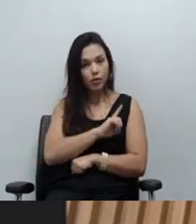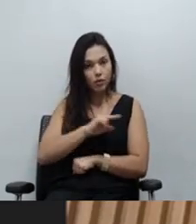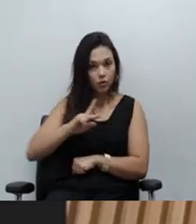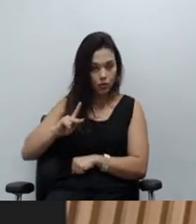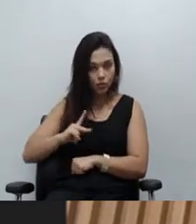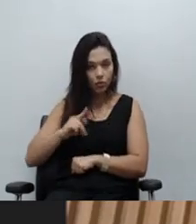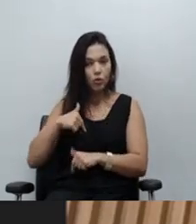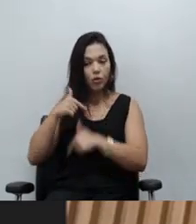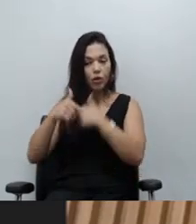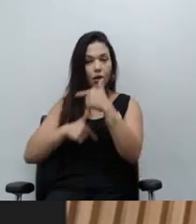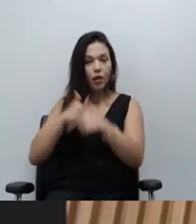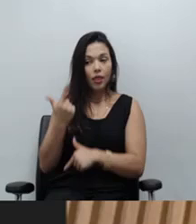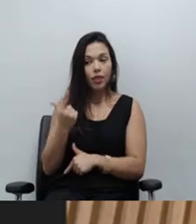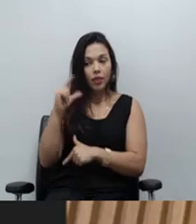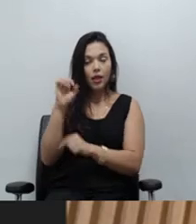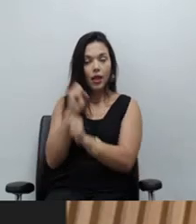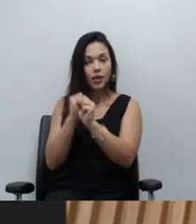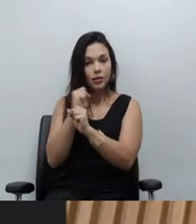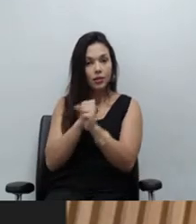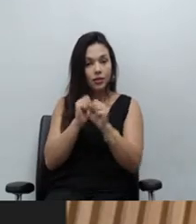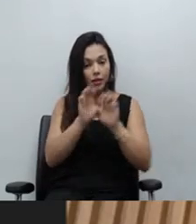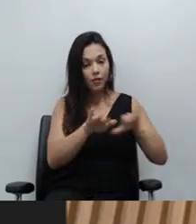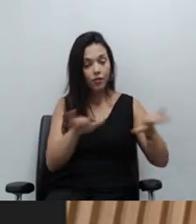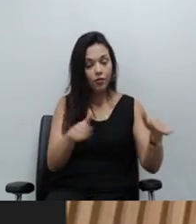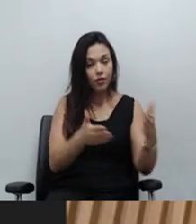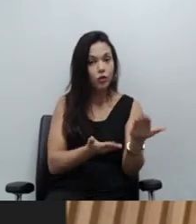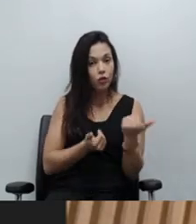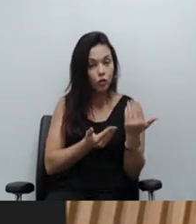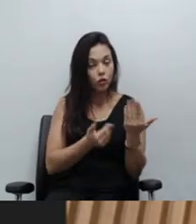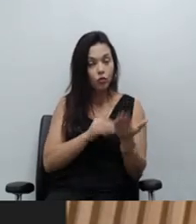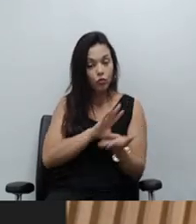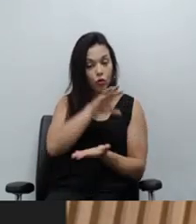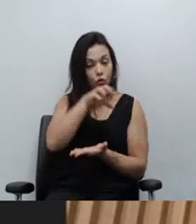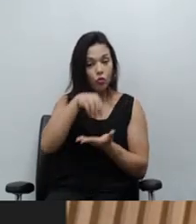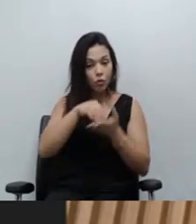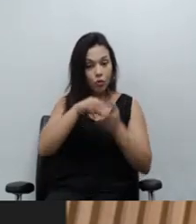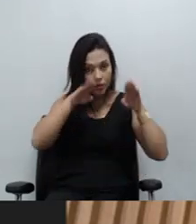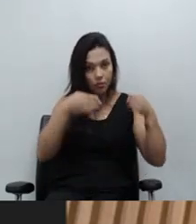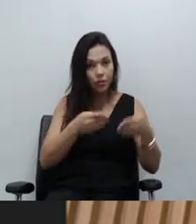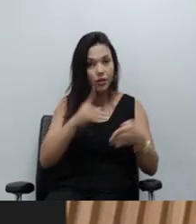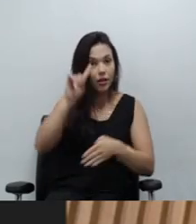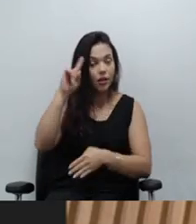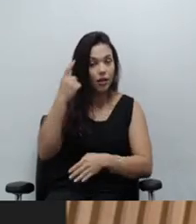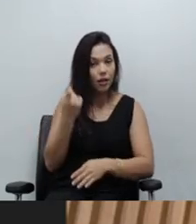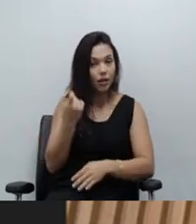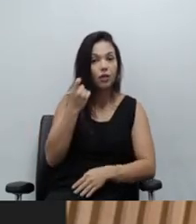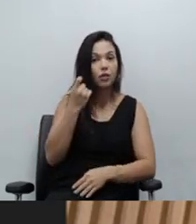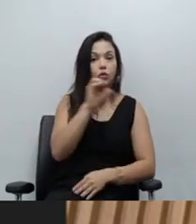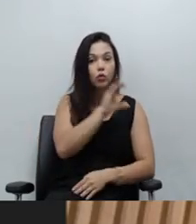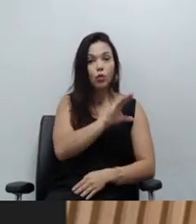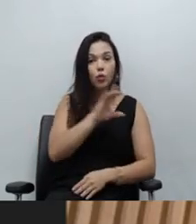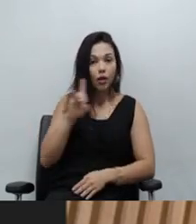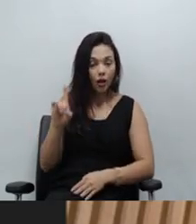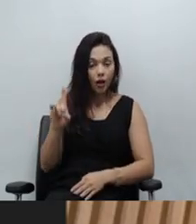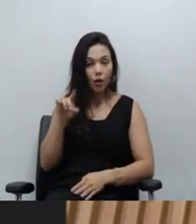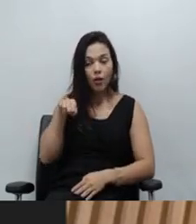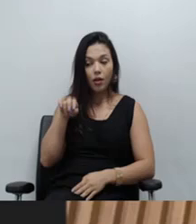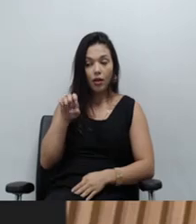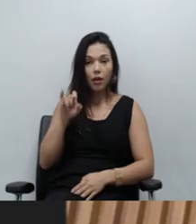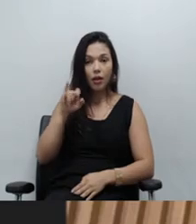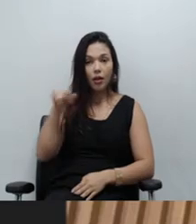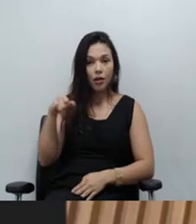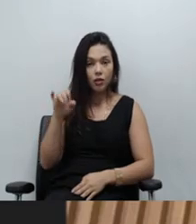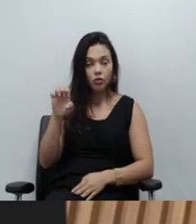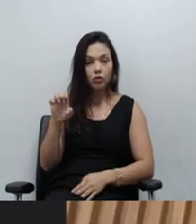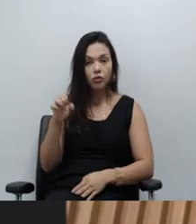juventude há 10 anos, membra do Núcleo Especializado da Infância e Juventude e ex-coordenadora do Neide. Eu recebi com